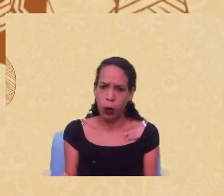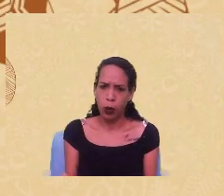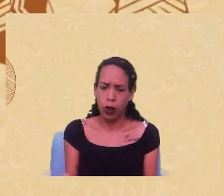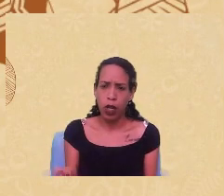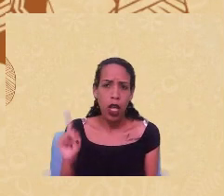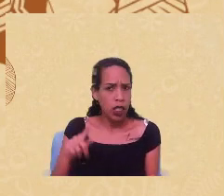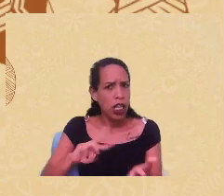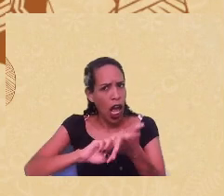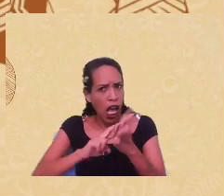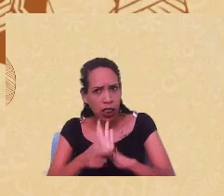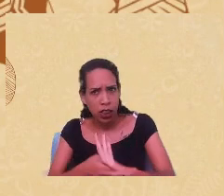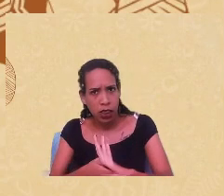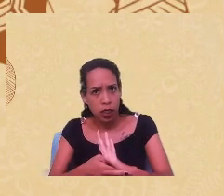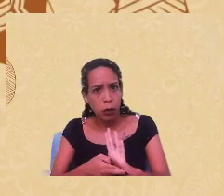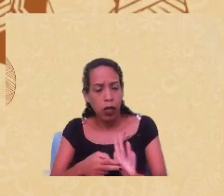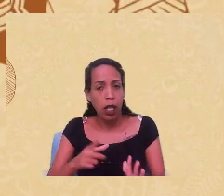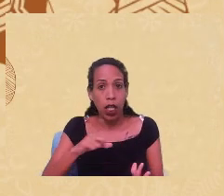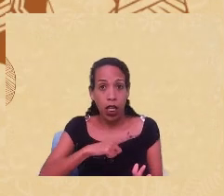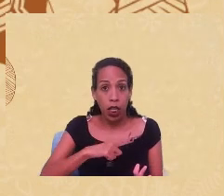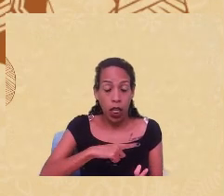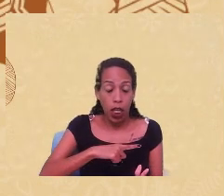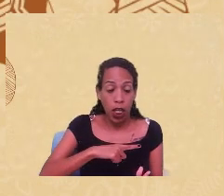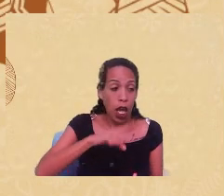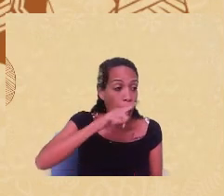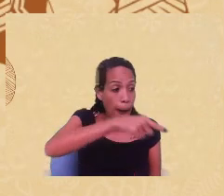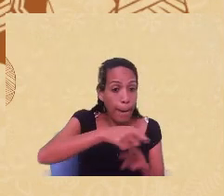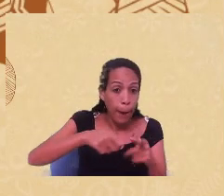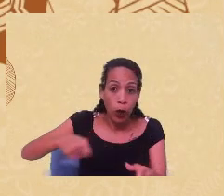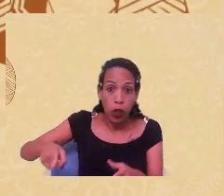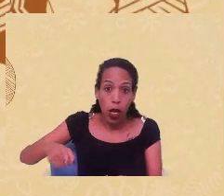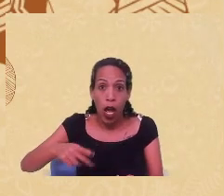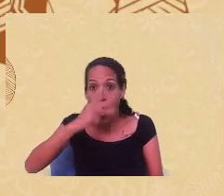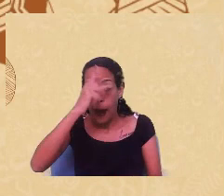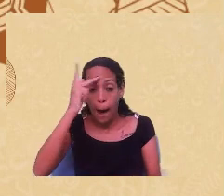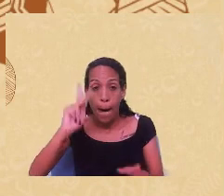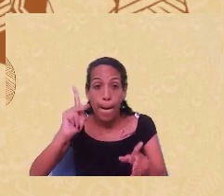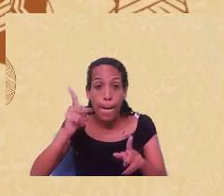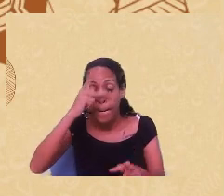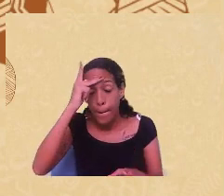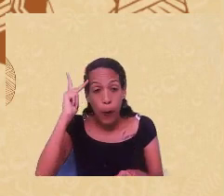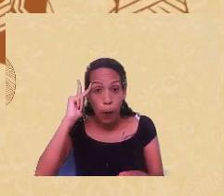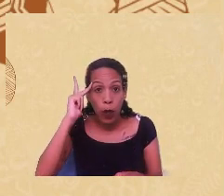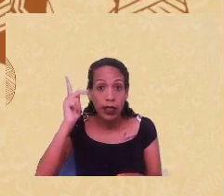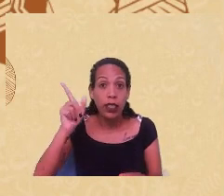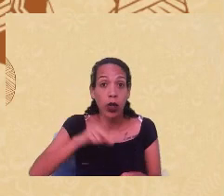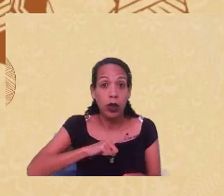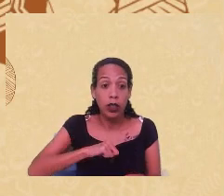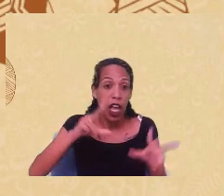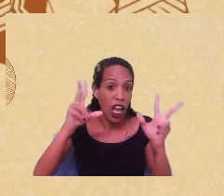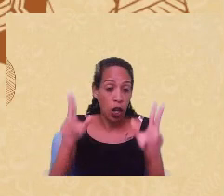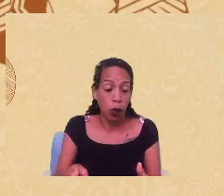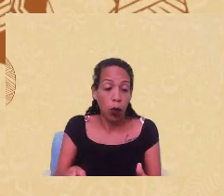tente aplacar que a população nipo-brasileira seja toda igual, embora